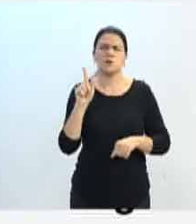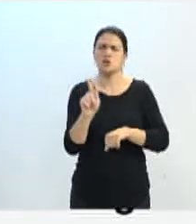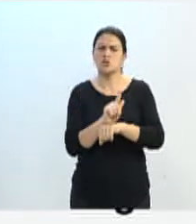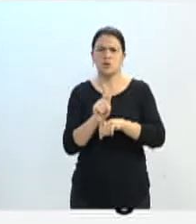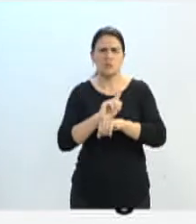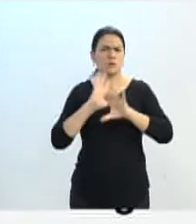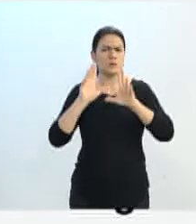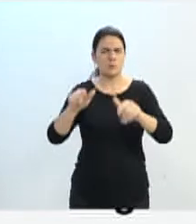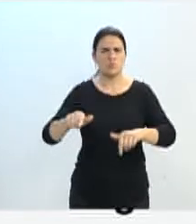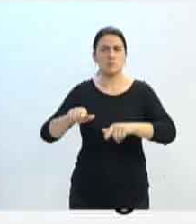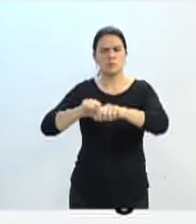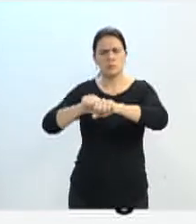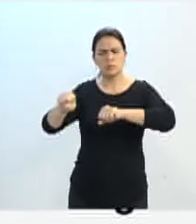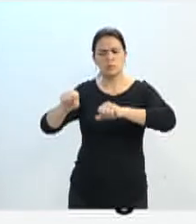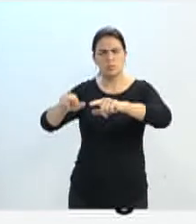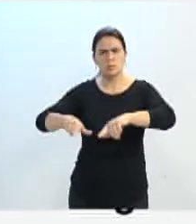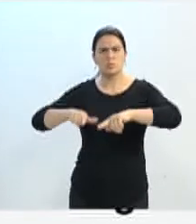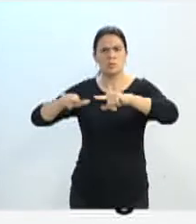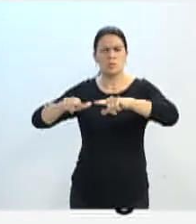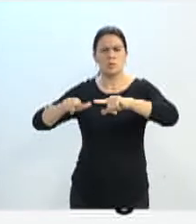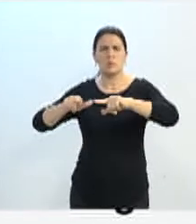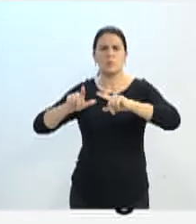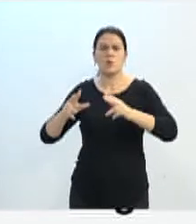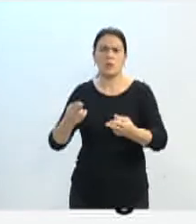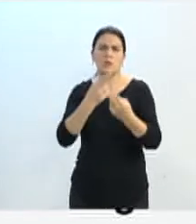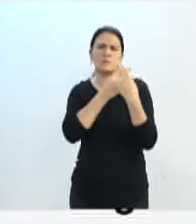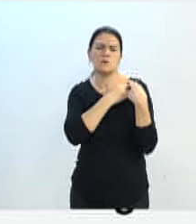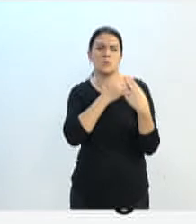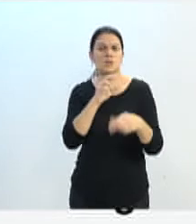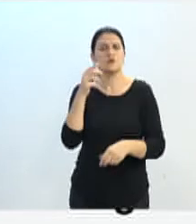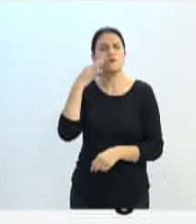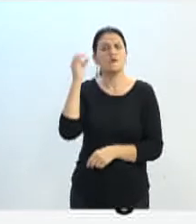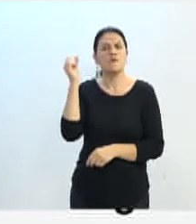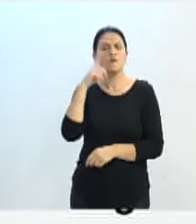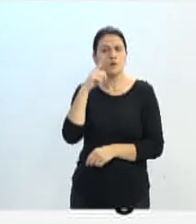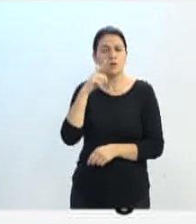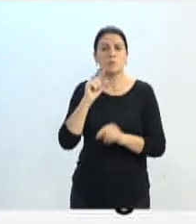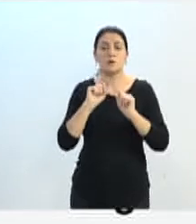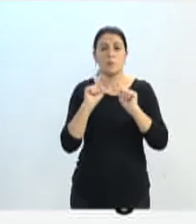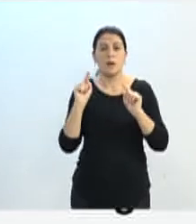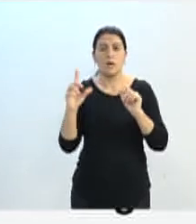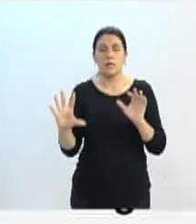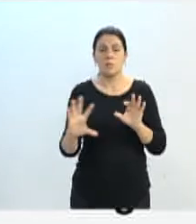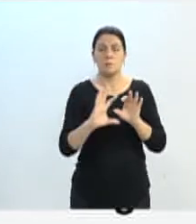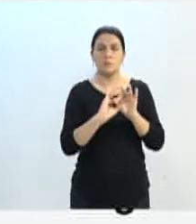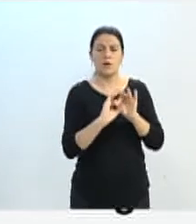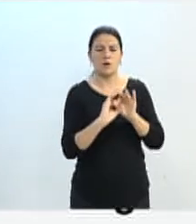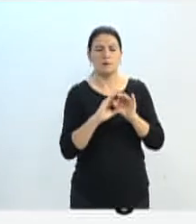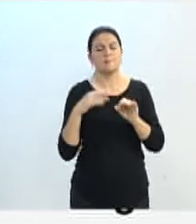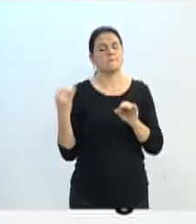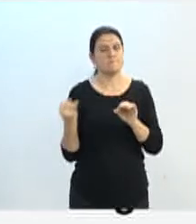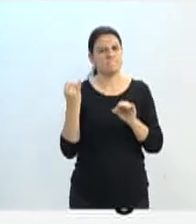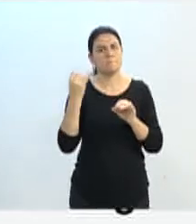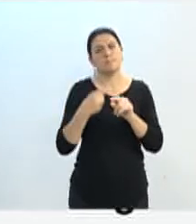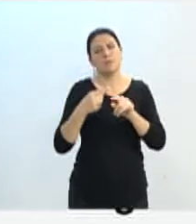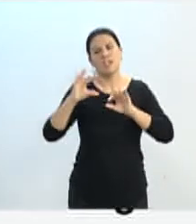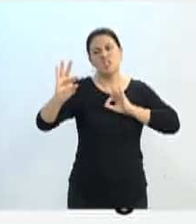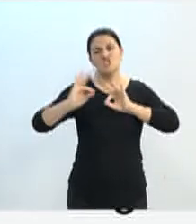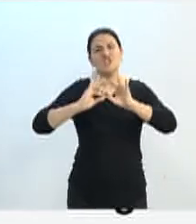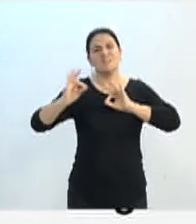diplomação serão responsabilidade da FURB. Mas as parcerias são importantes por conta da distância